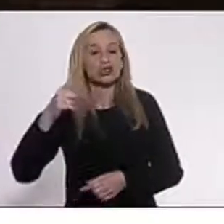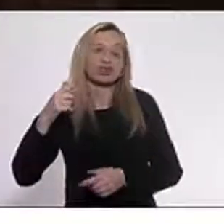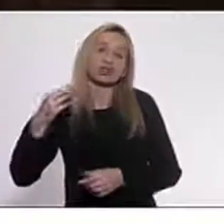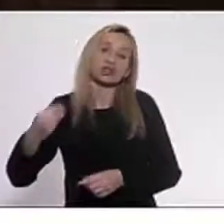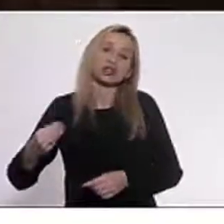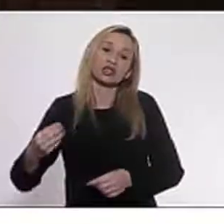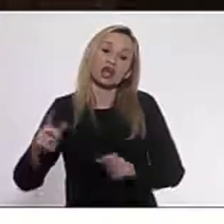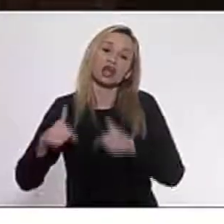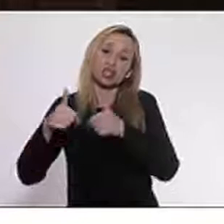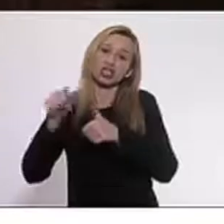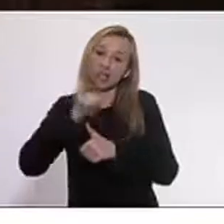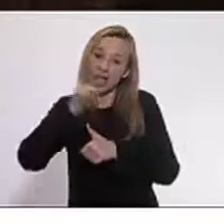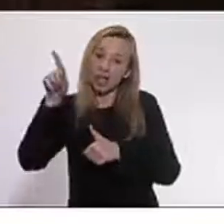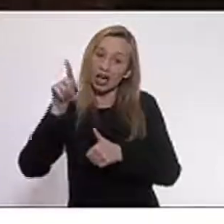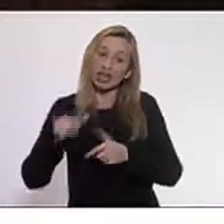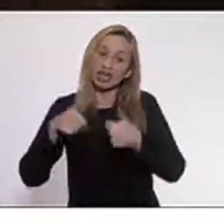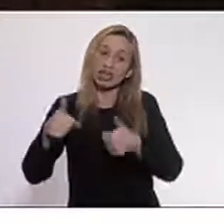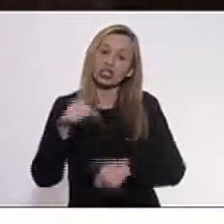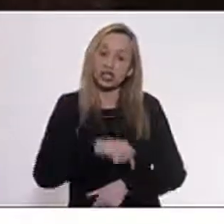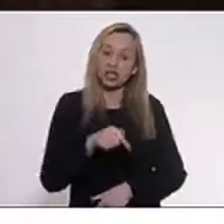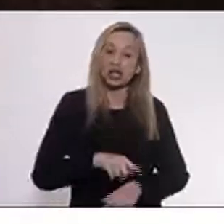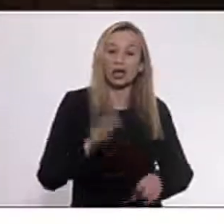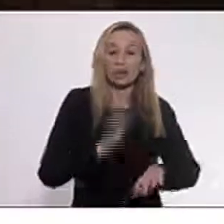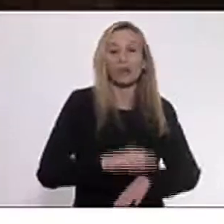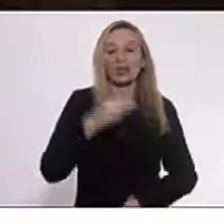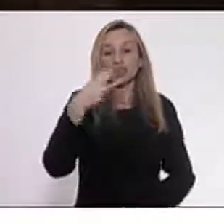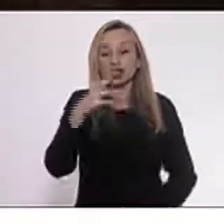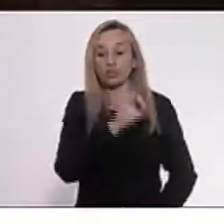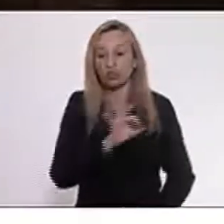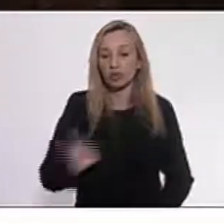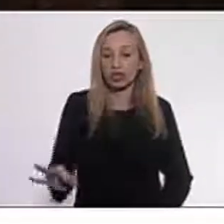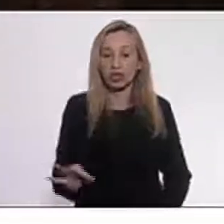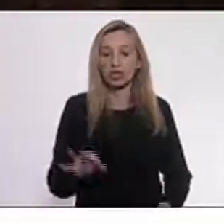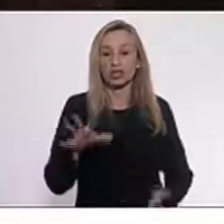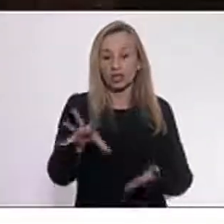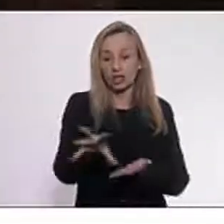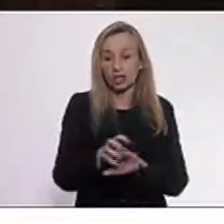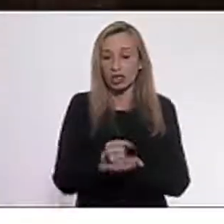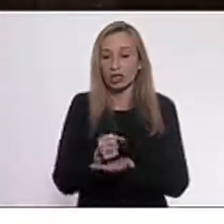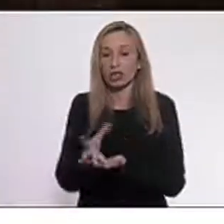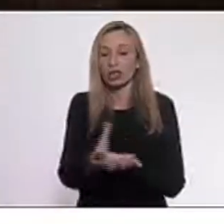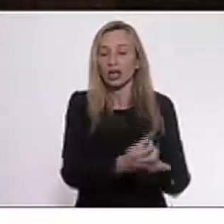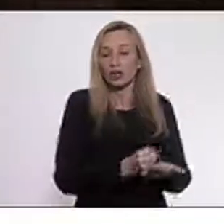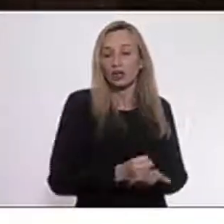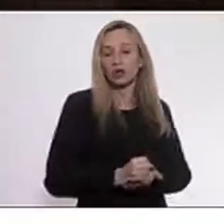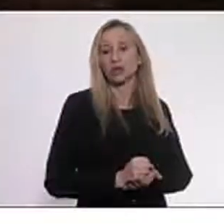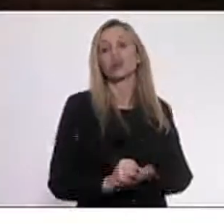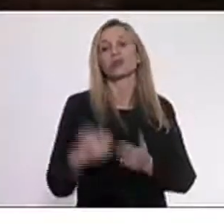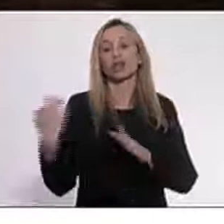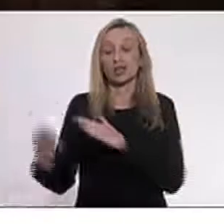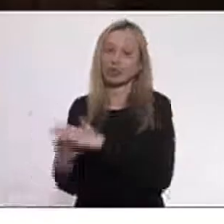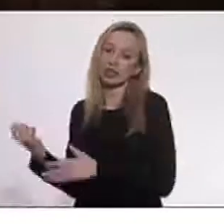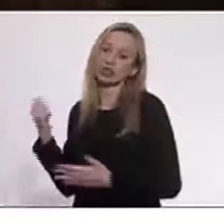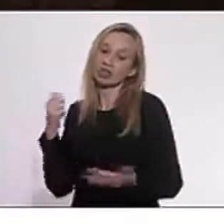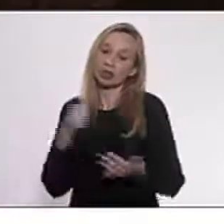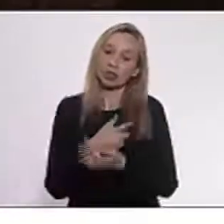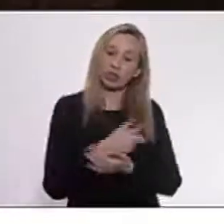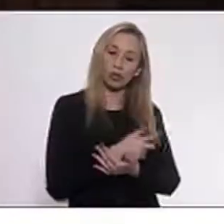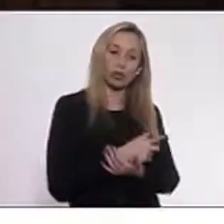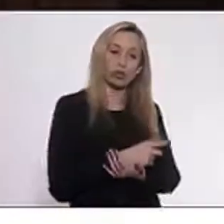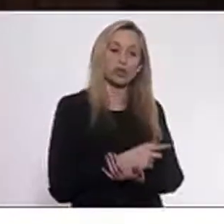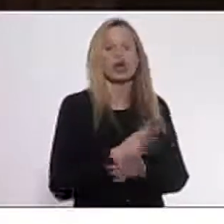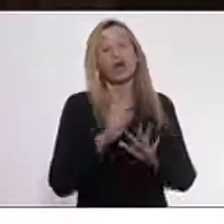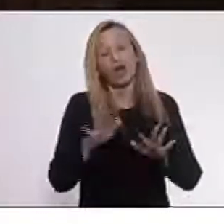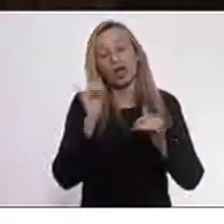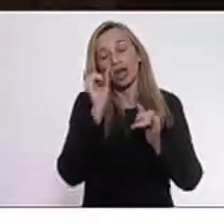isenção aqui, mas os 3% serão recolhidos pela empresa compradora. Então, isso é uma